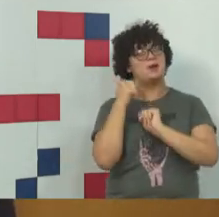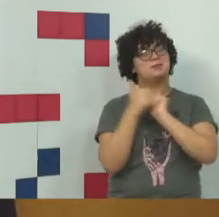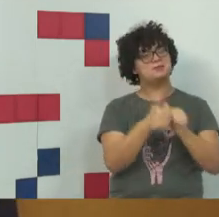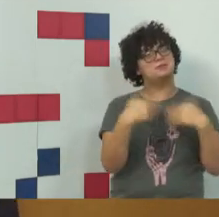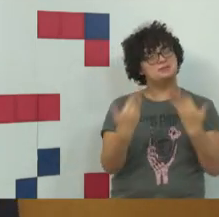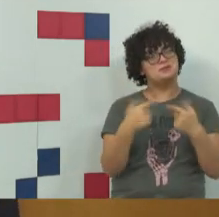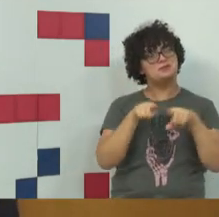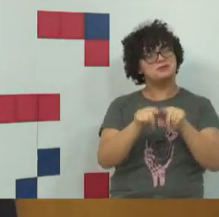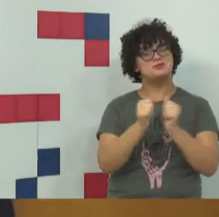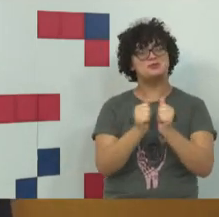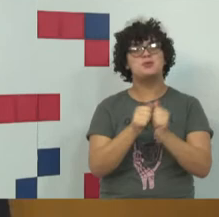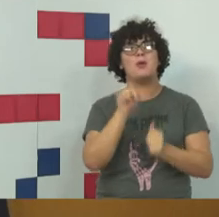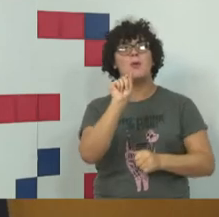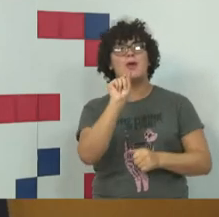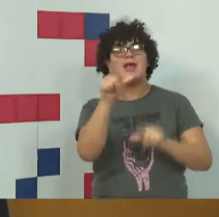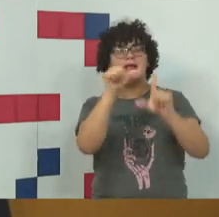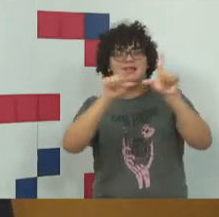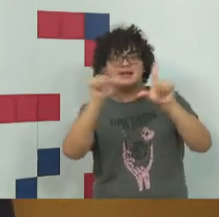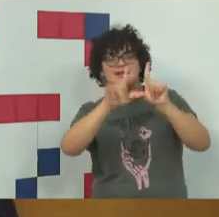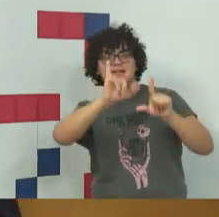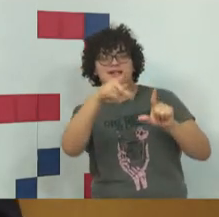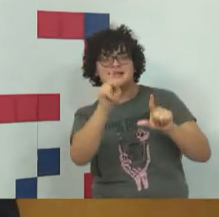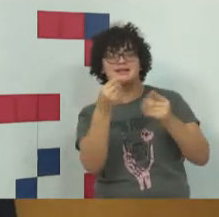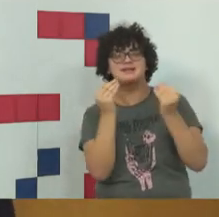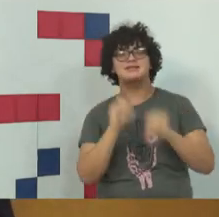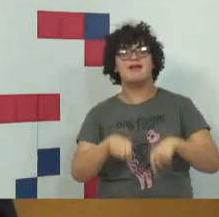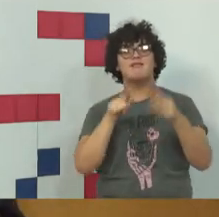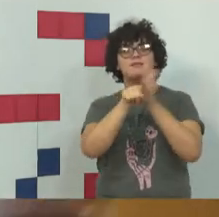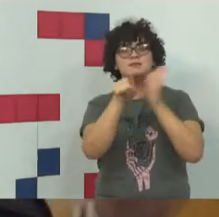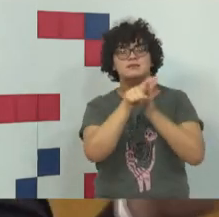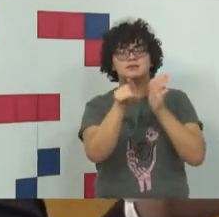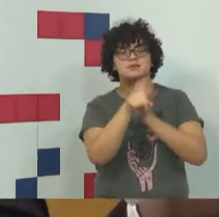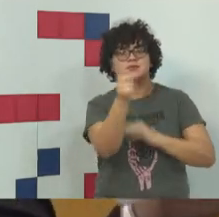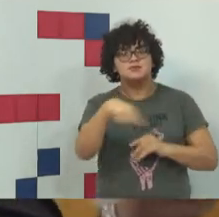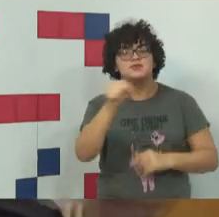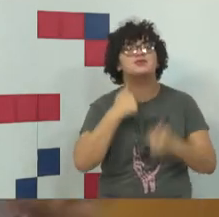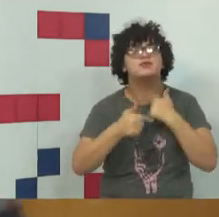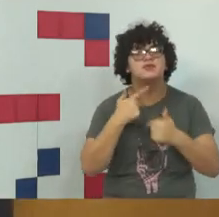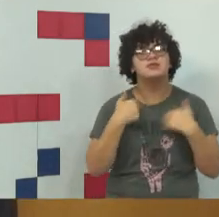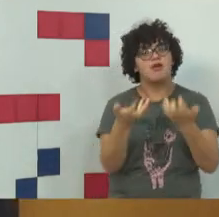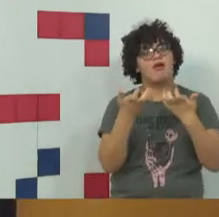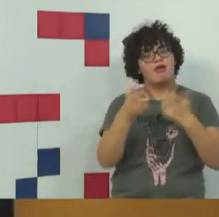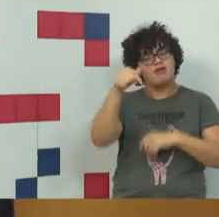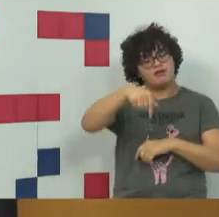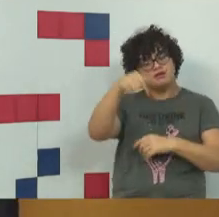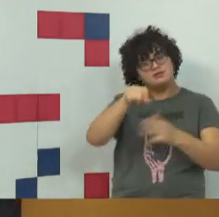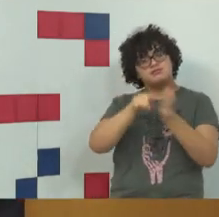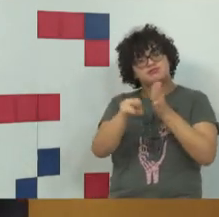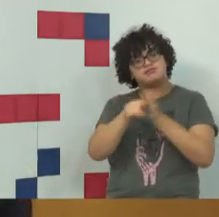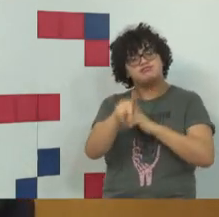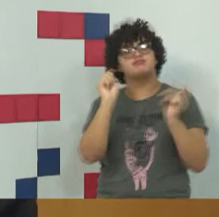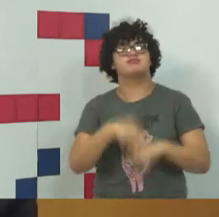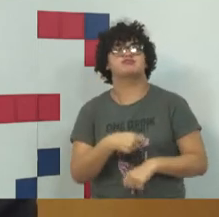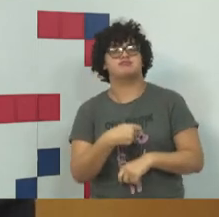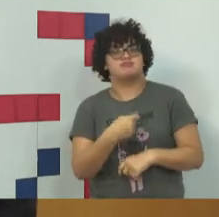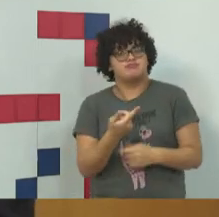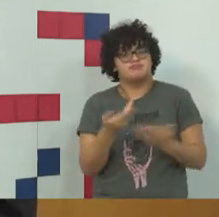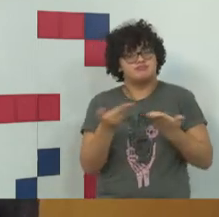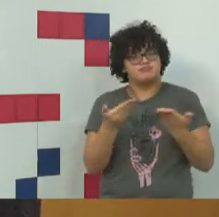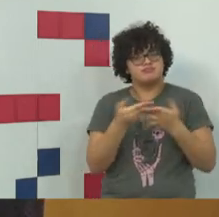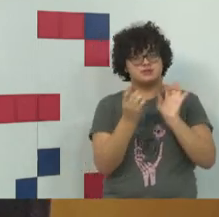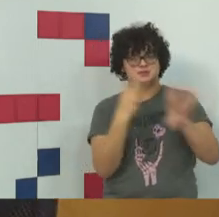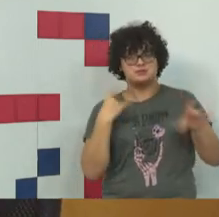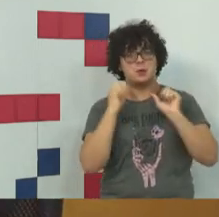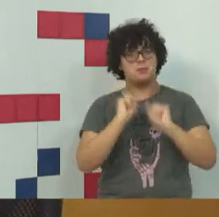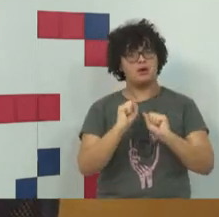com um link. Esse link vocês podem encaminhar perguntas. Perguntas que serão respondidas aqui, ao vivo e a cores. Tá bom?